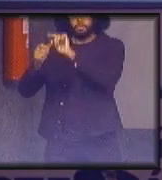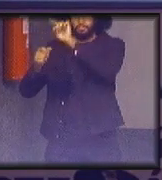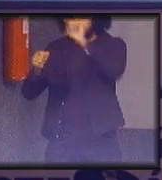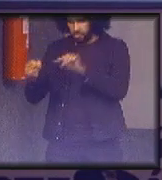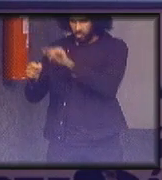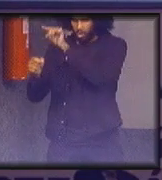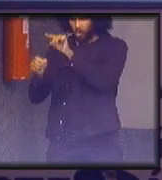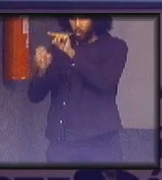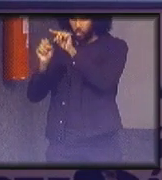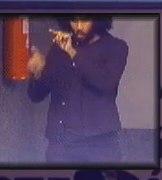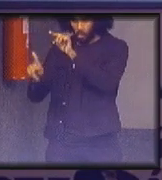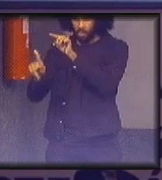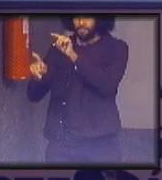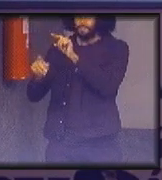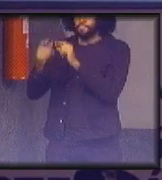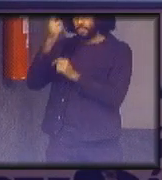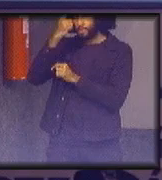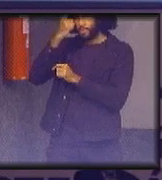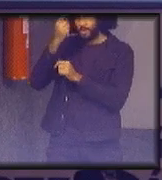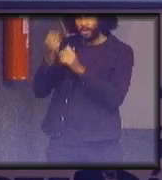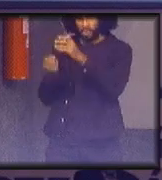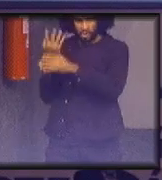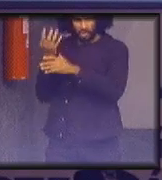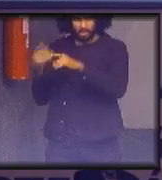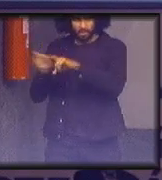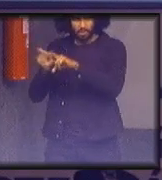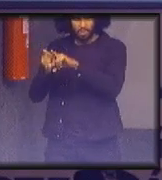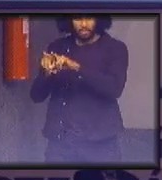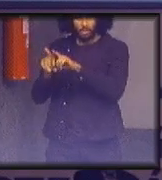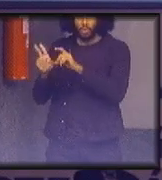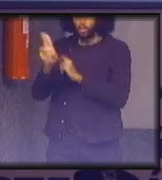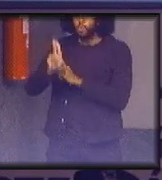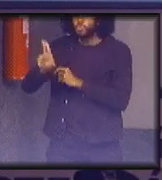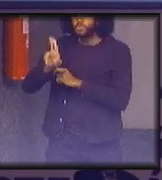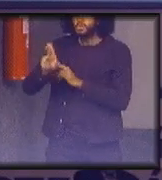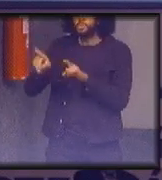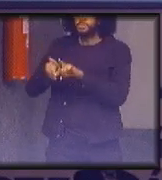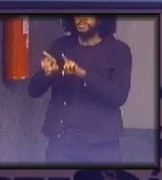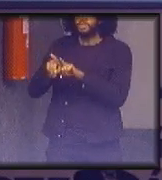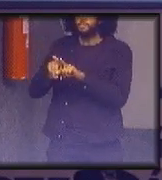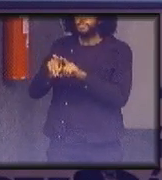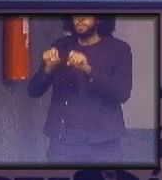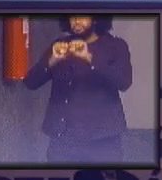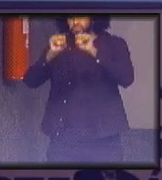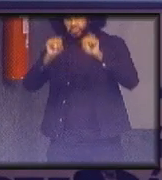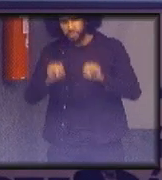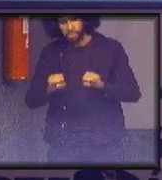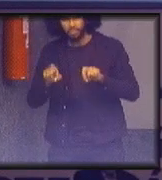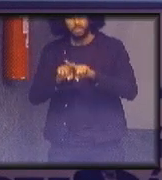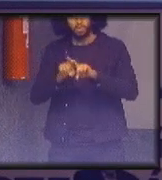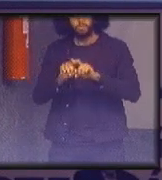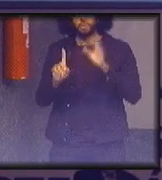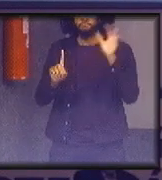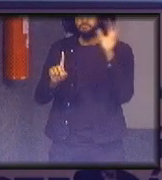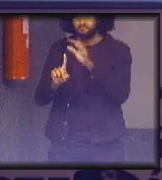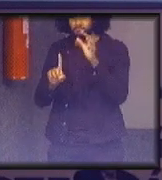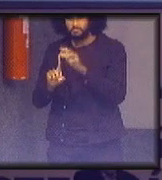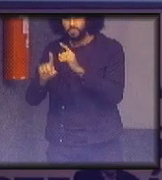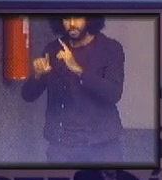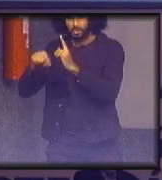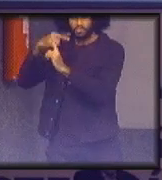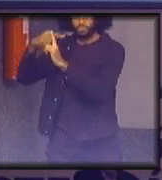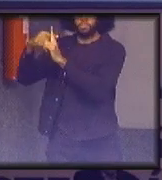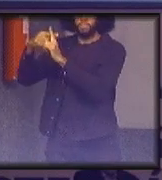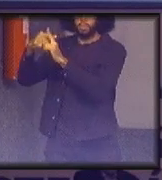em produção e consumo mas também em termos do que de design de valor de sistema de impacto positivo e